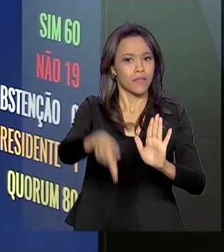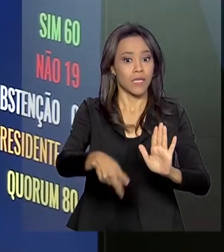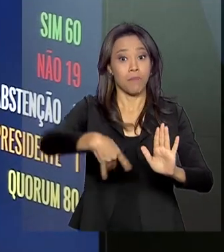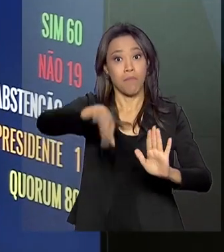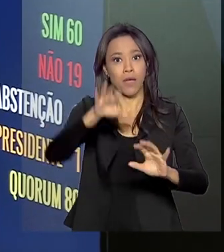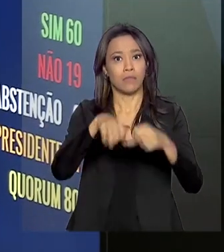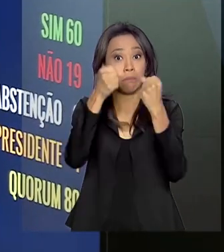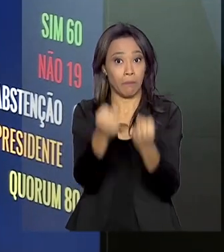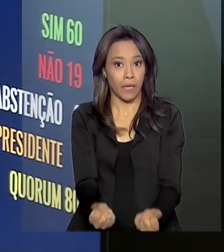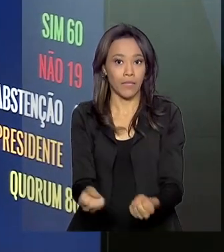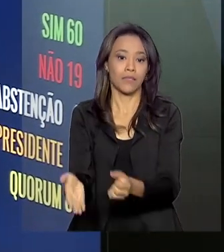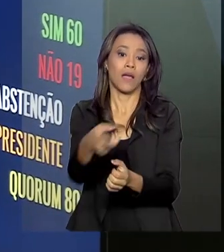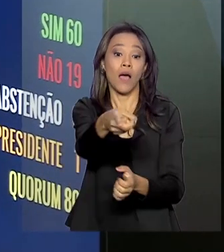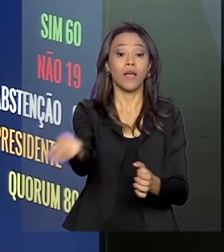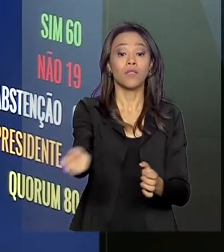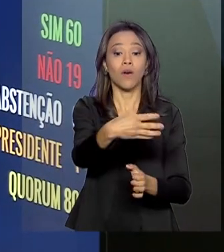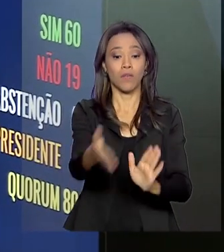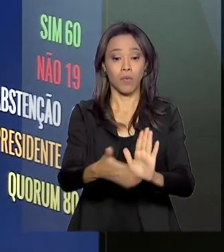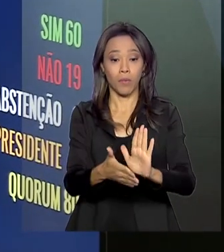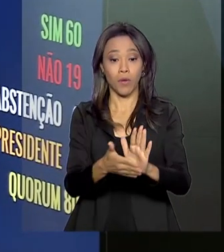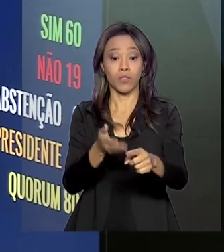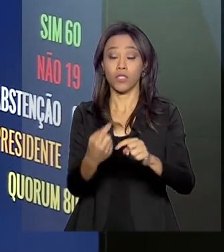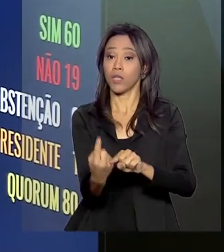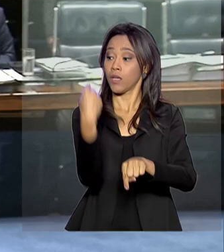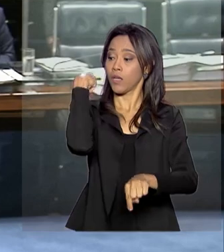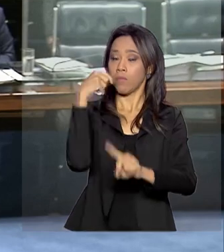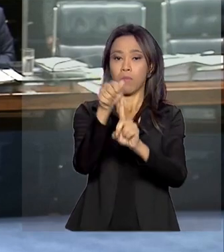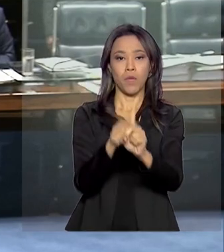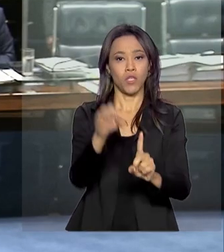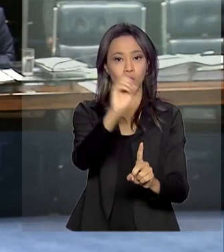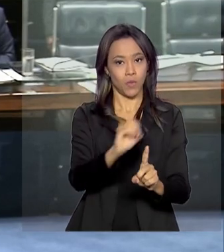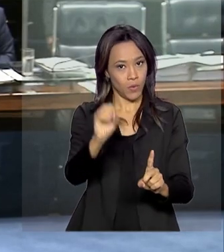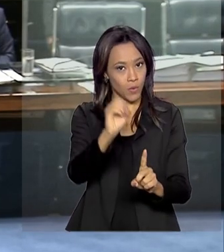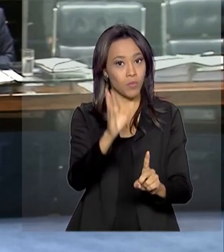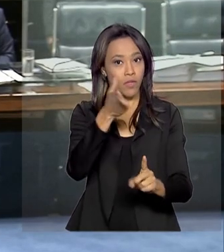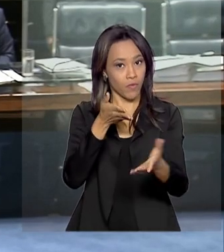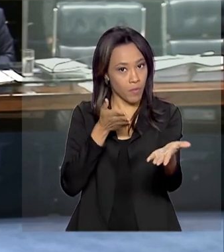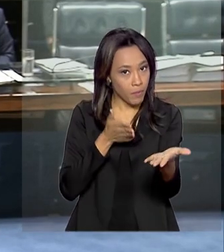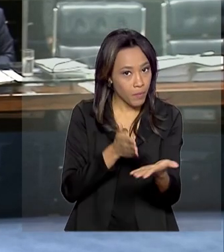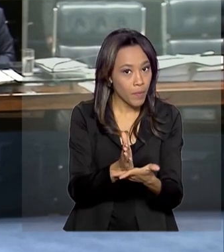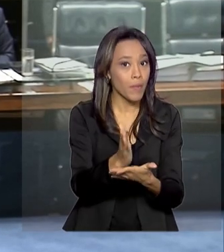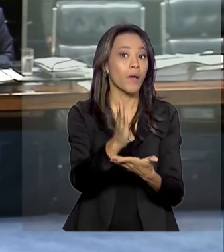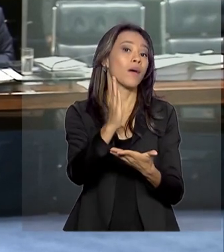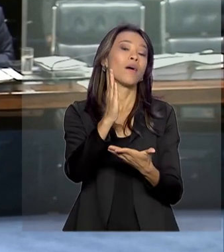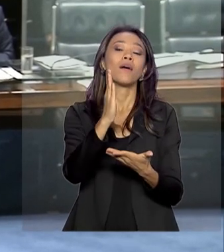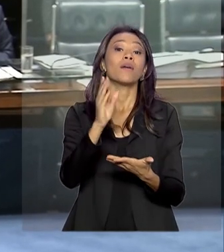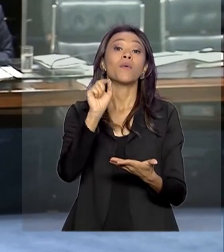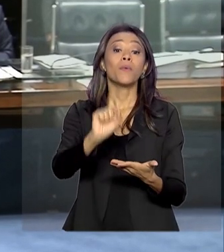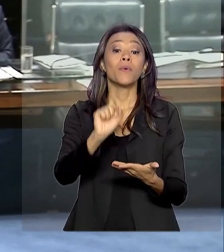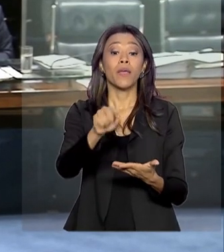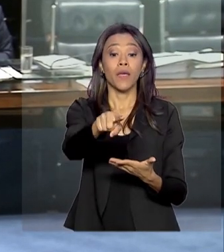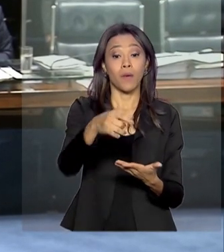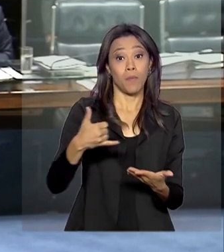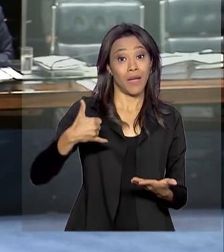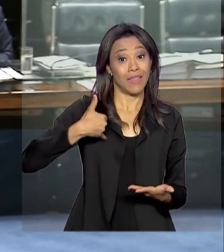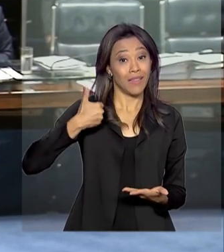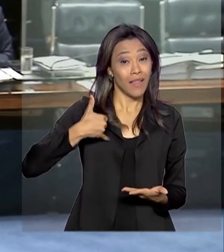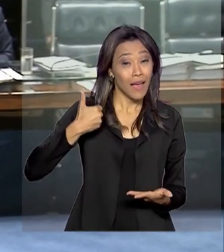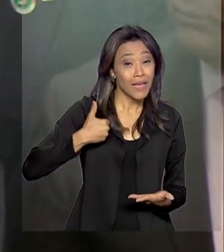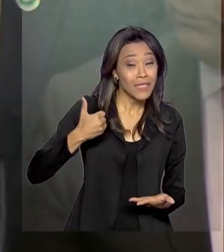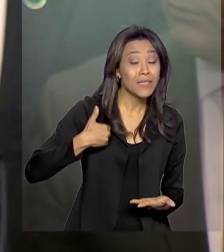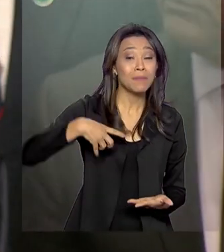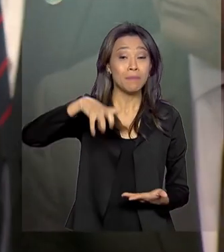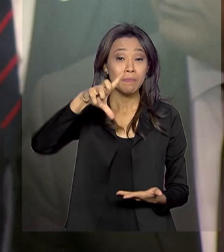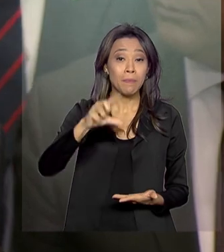A nova Previdência, aprovada pelo Congresso em outubro, estabelece pela primeira vez uma idade mínima para se aposentar no